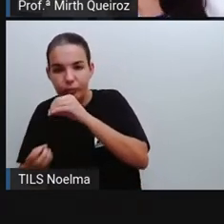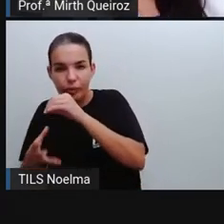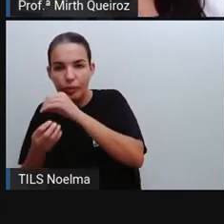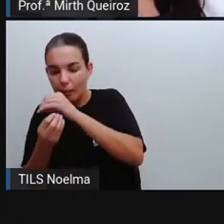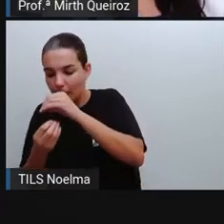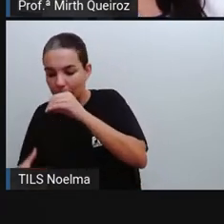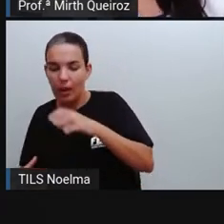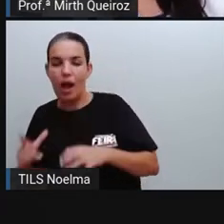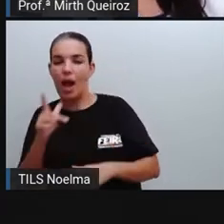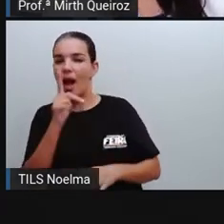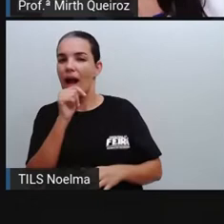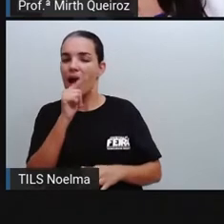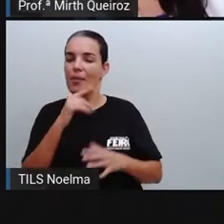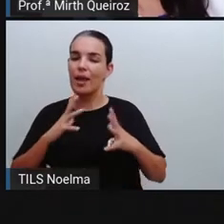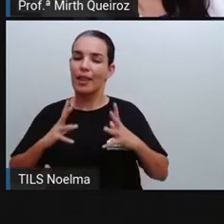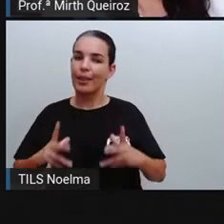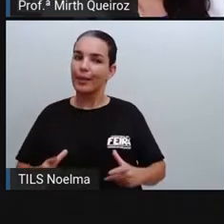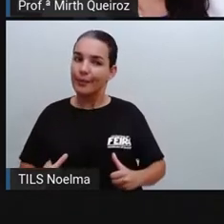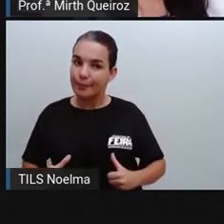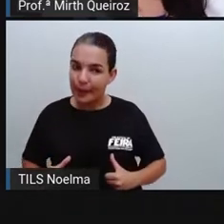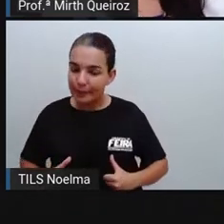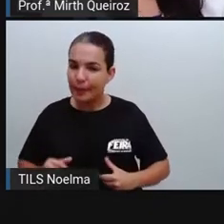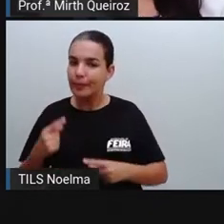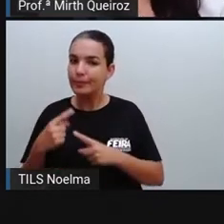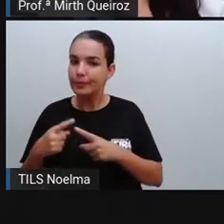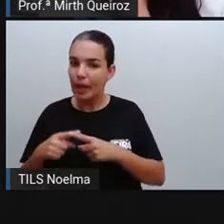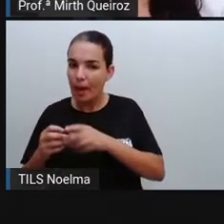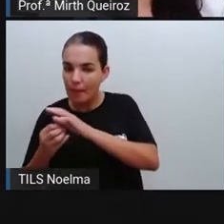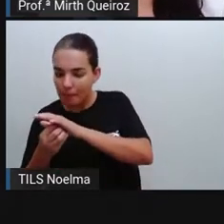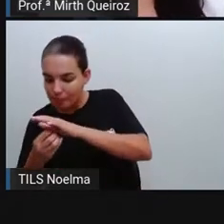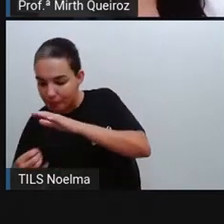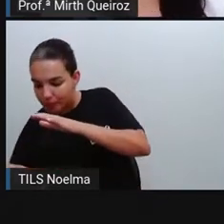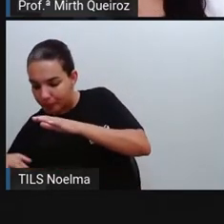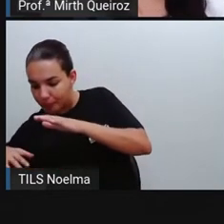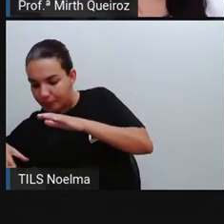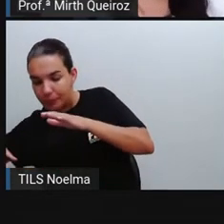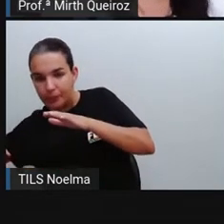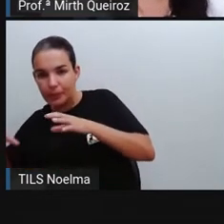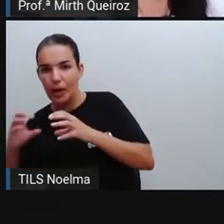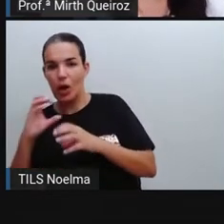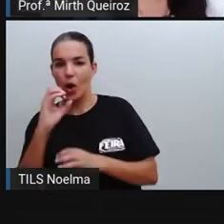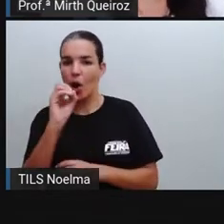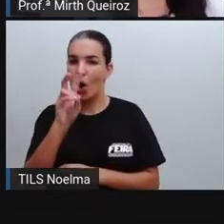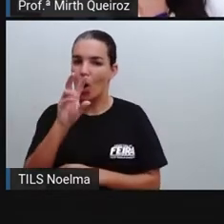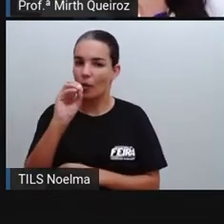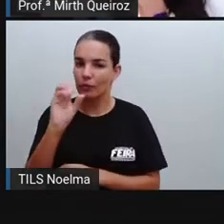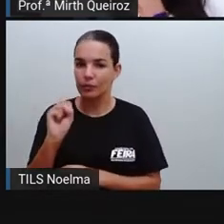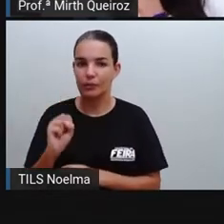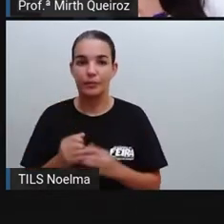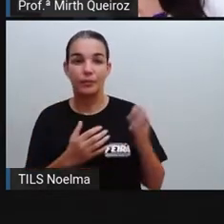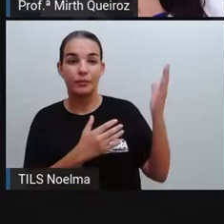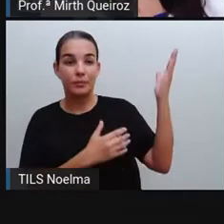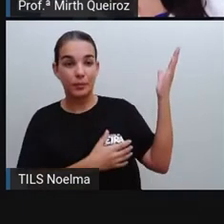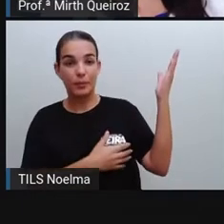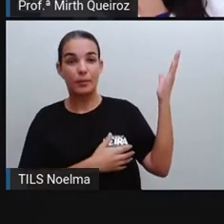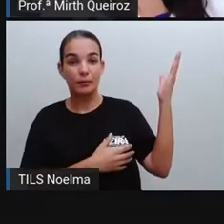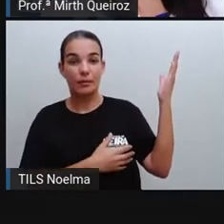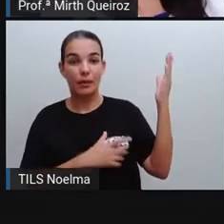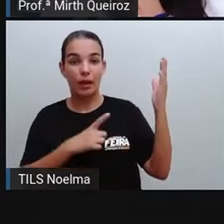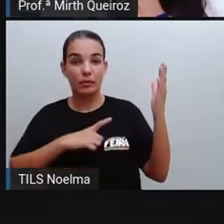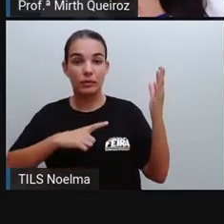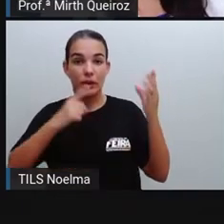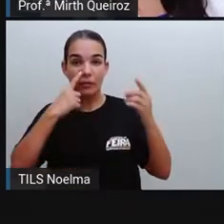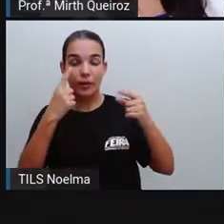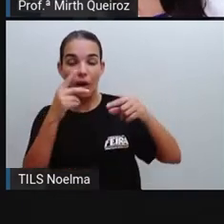limpa. Tem que se ter água limpa e parada, né? Um ovo vai demorar aí